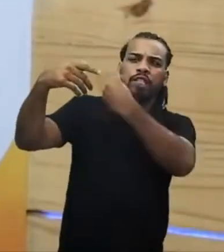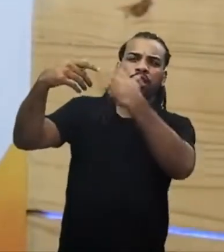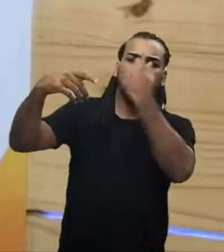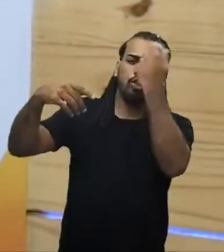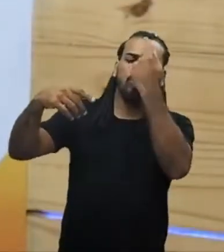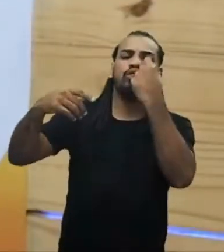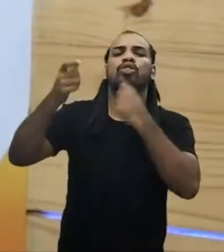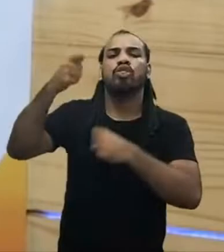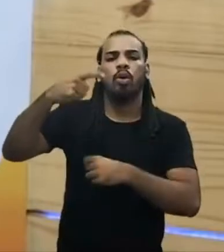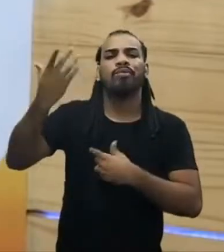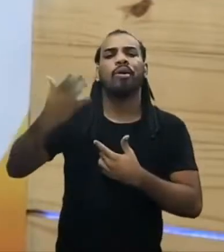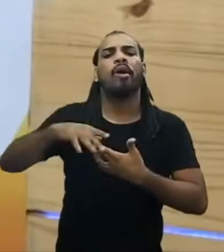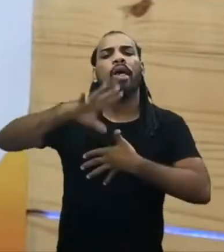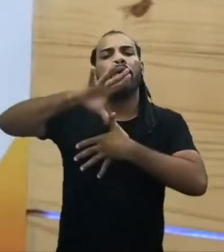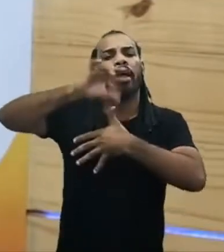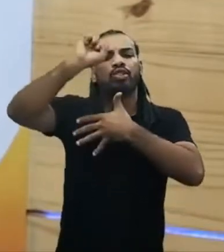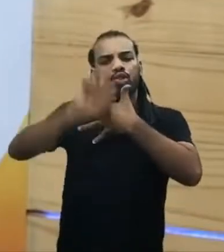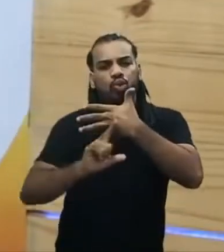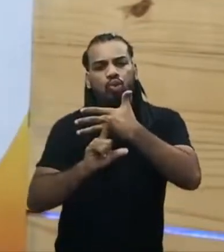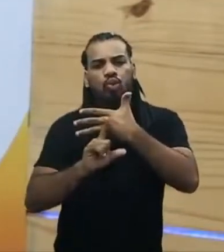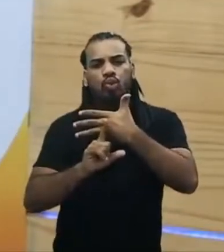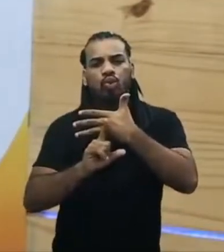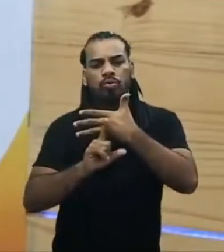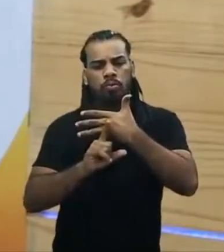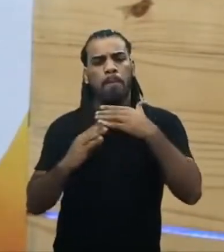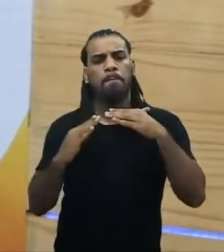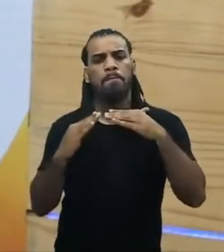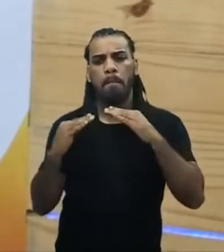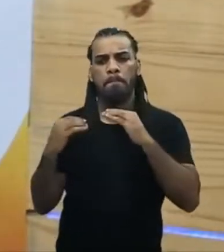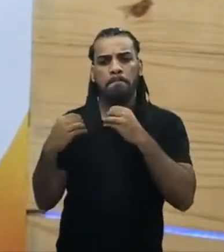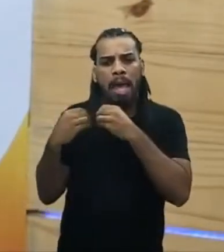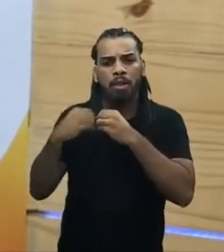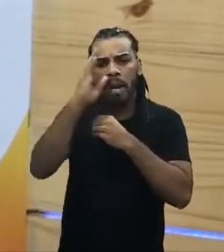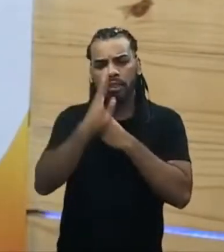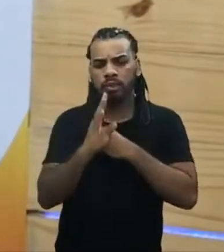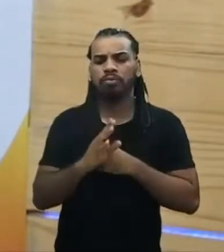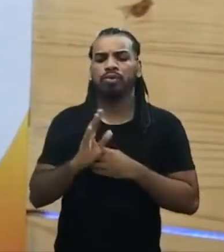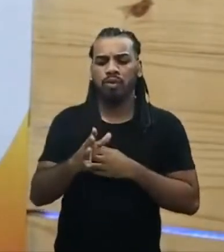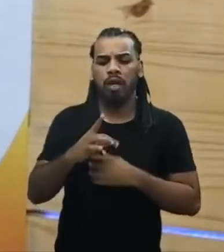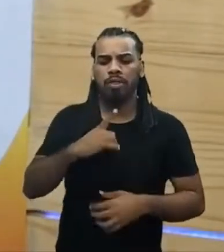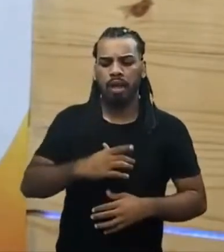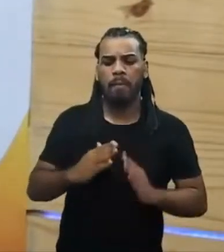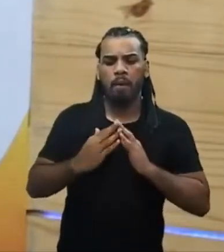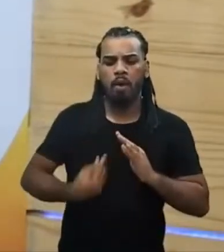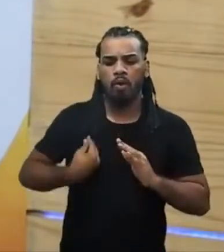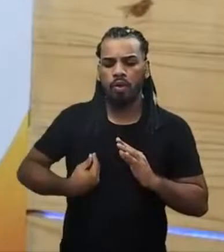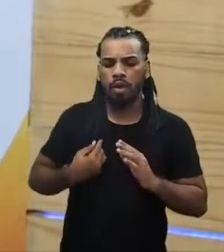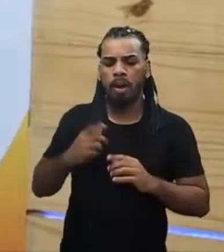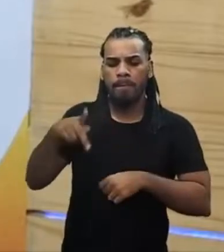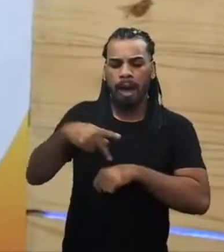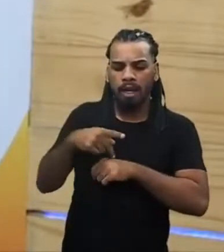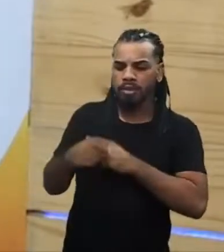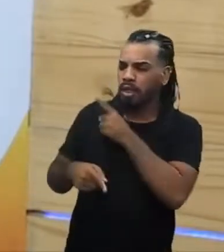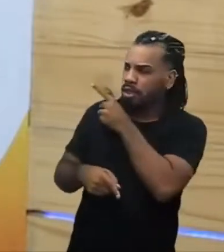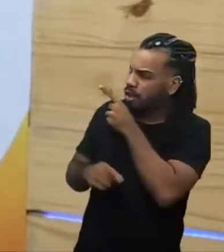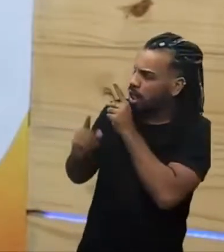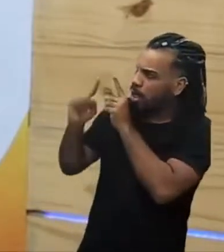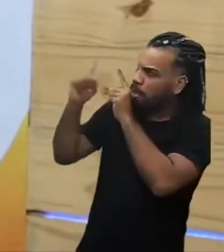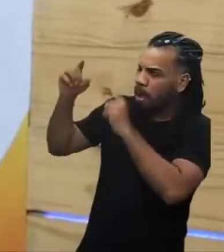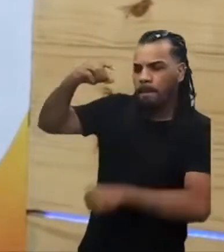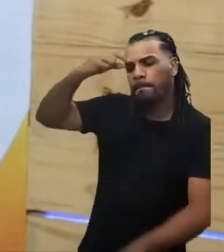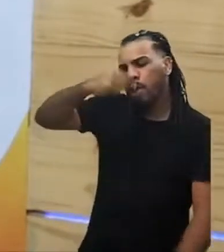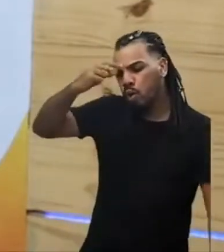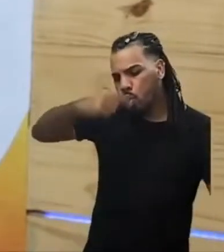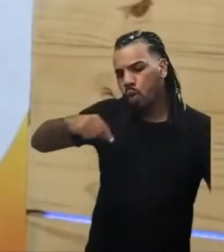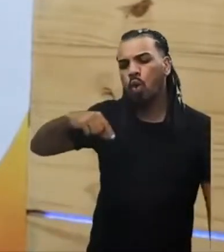do Sul, nossos vizinhos, ocuparam regiões, como vocês já viram, do atual Peru, da Bolívia, do